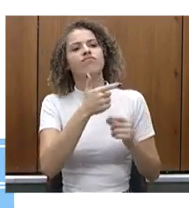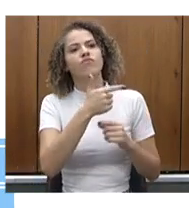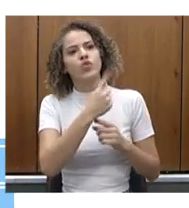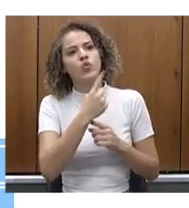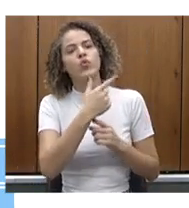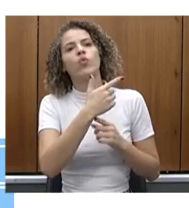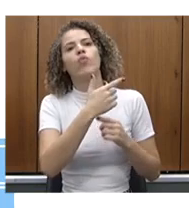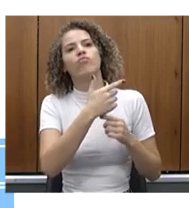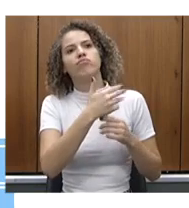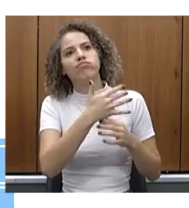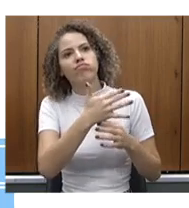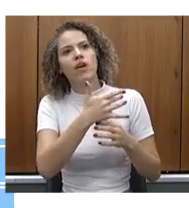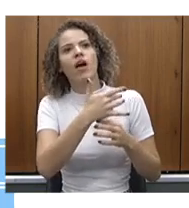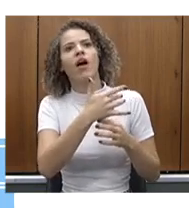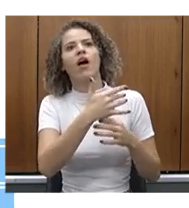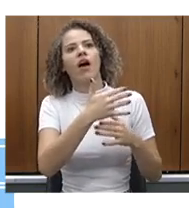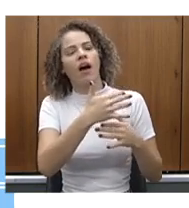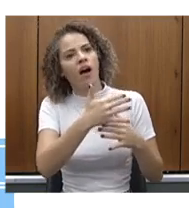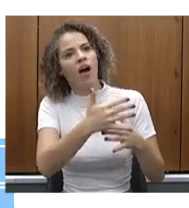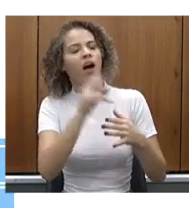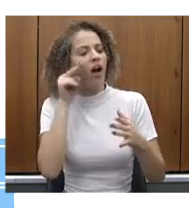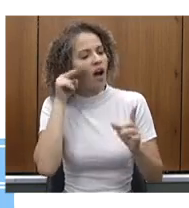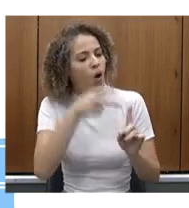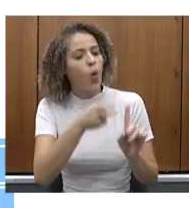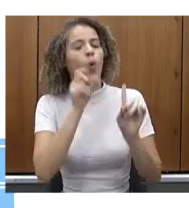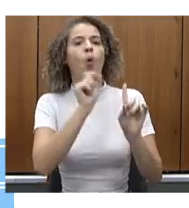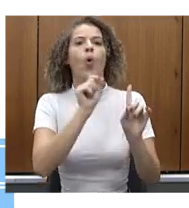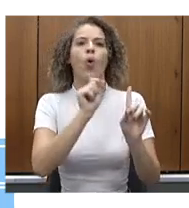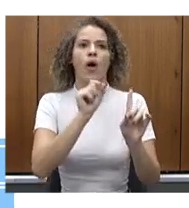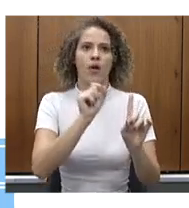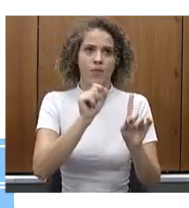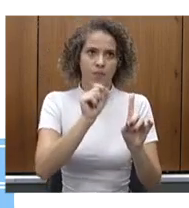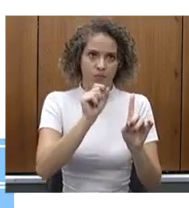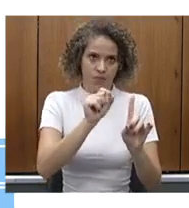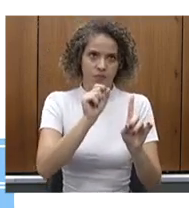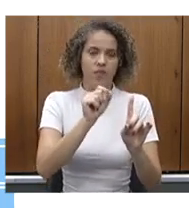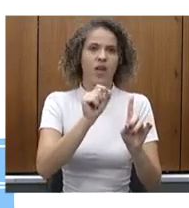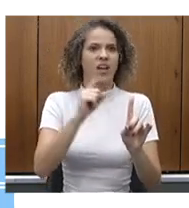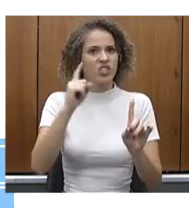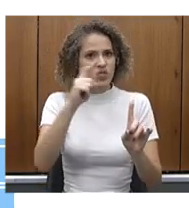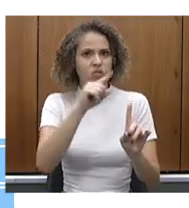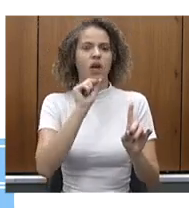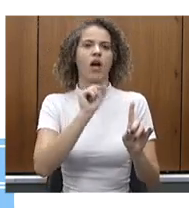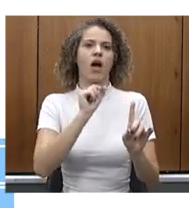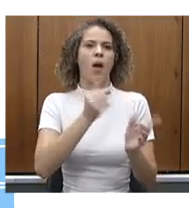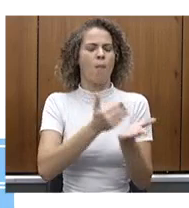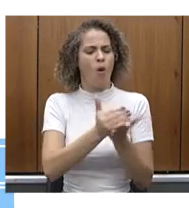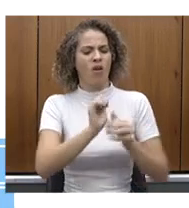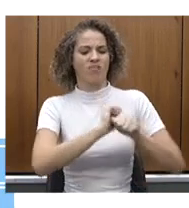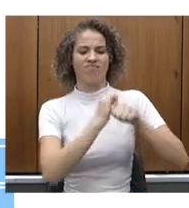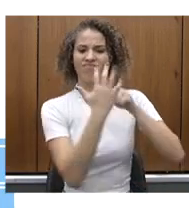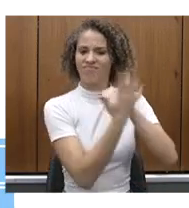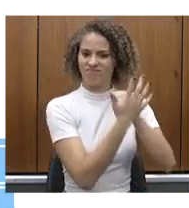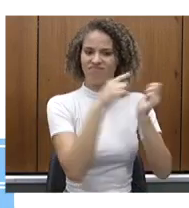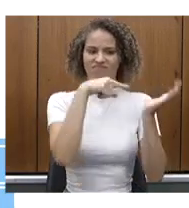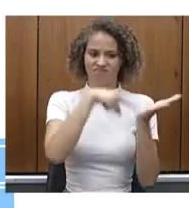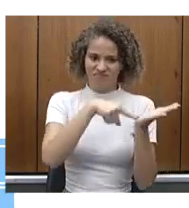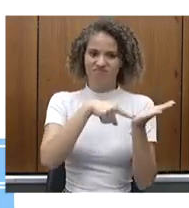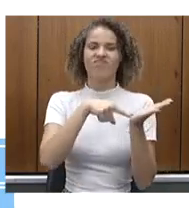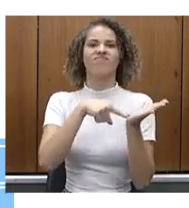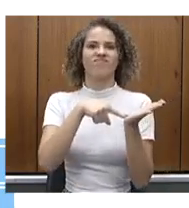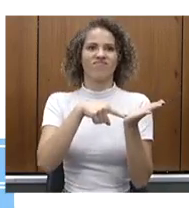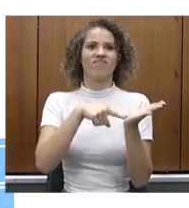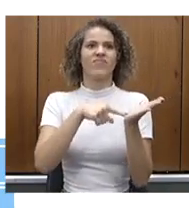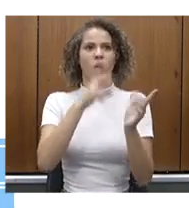na gestão da secretaria, nós criamos aí, apesar das dificuldades da pandemia, alguns pontos